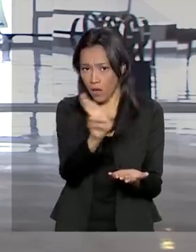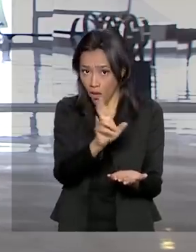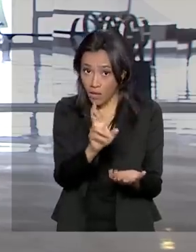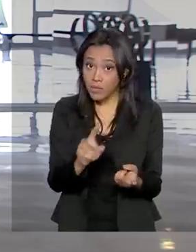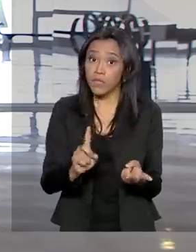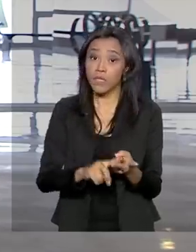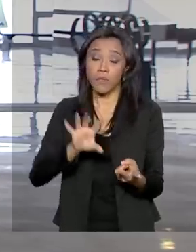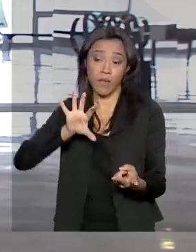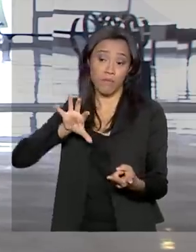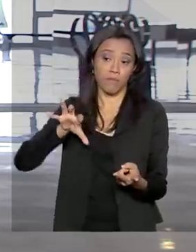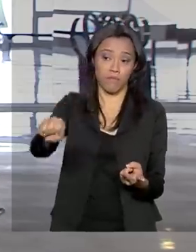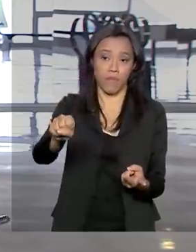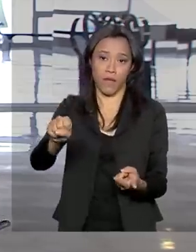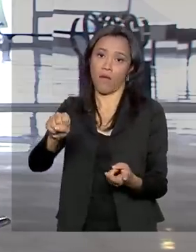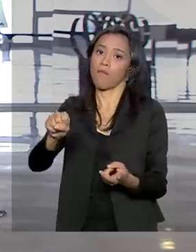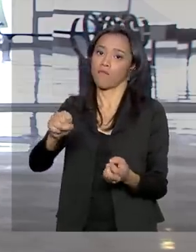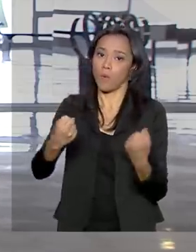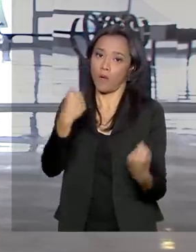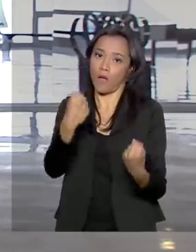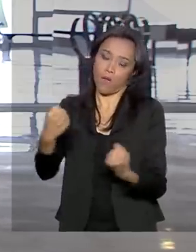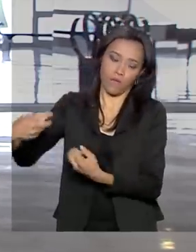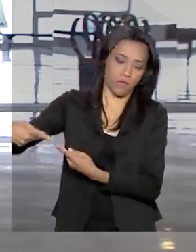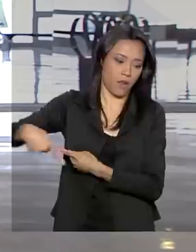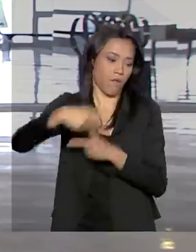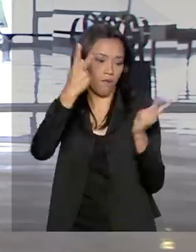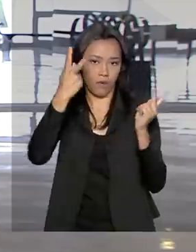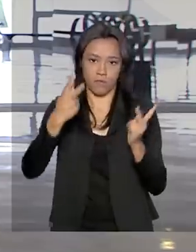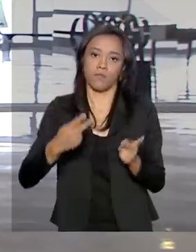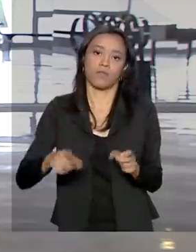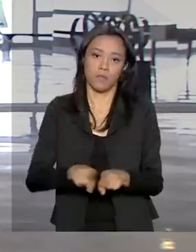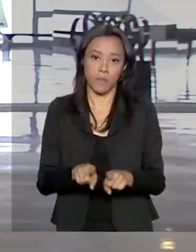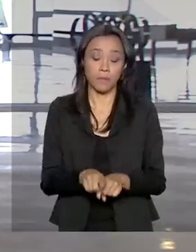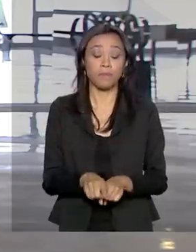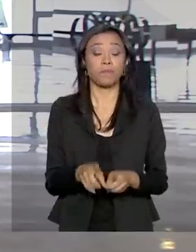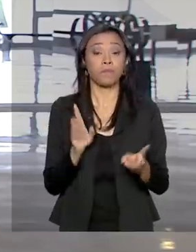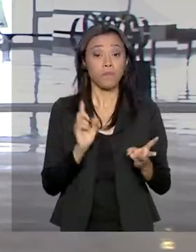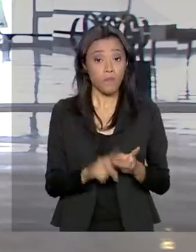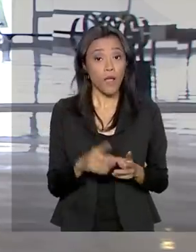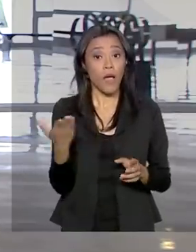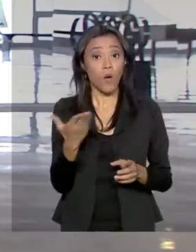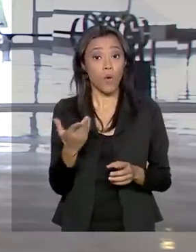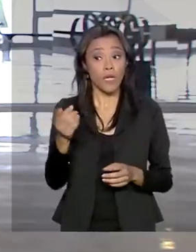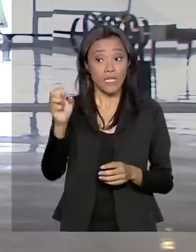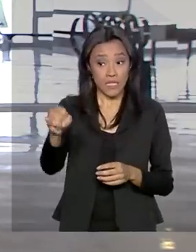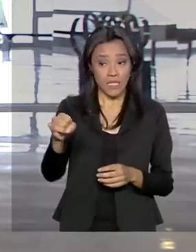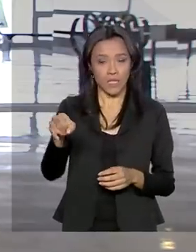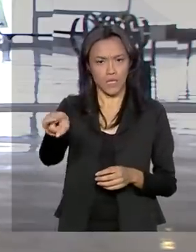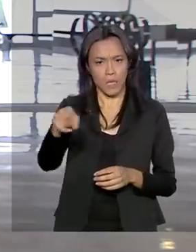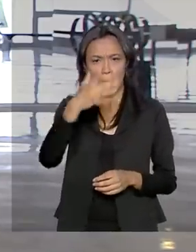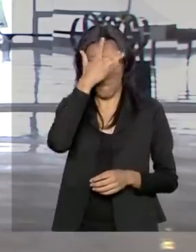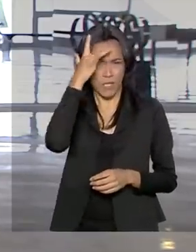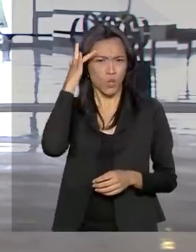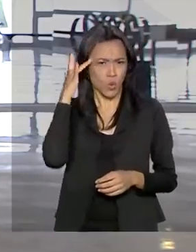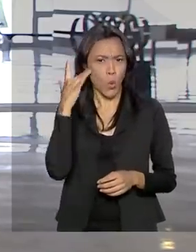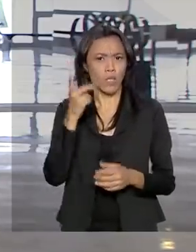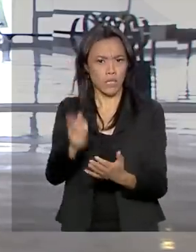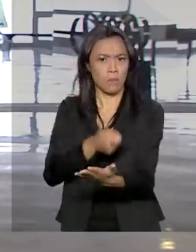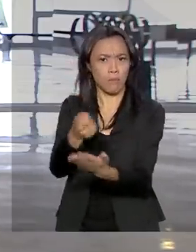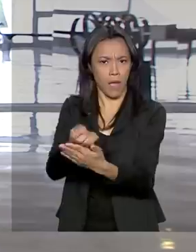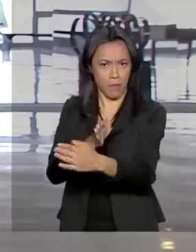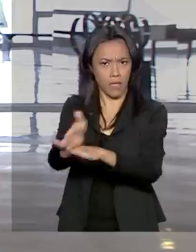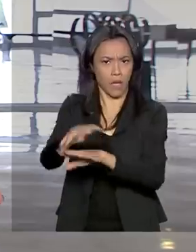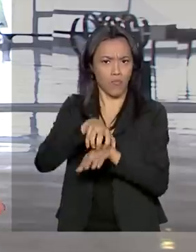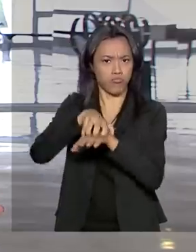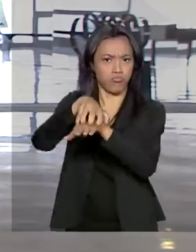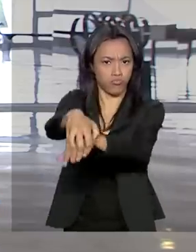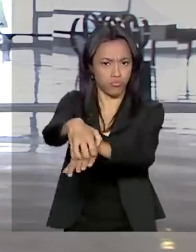terá o veículo levado a um depósito. Quando for transporte remunerado de pessoas, essa infração